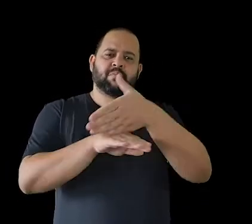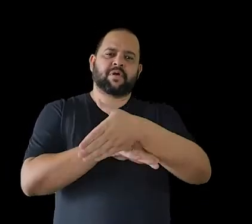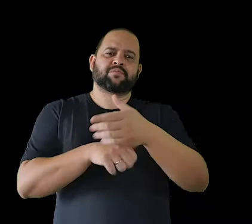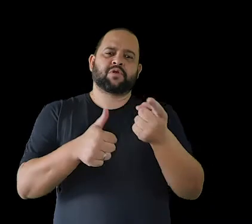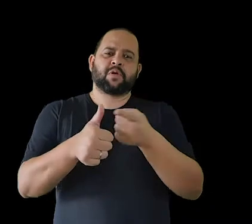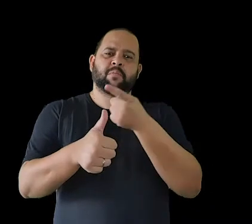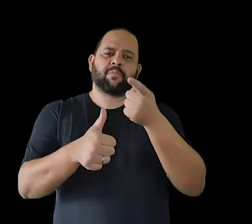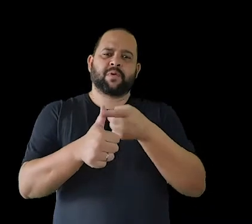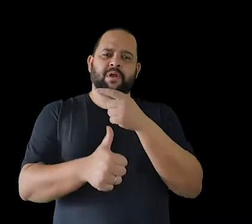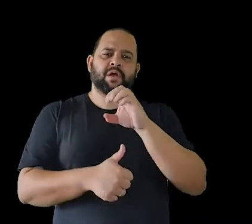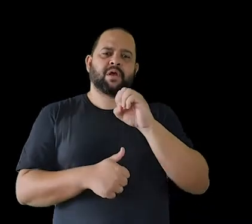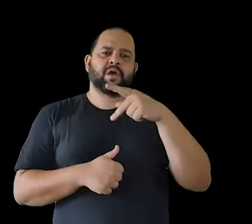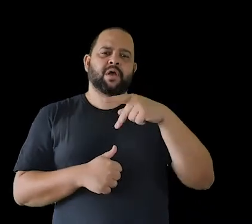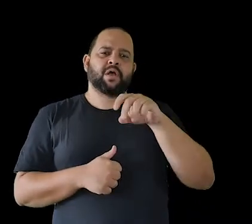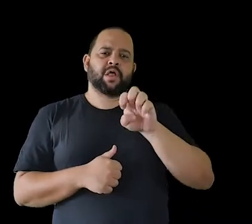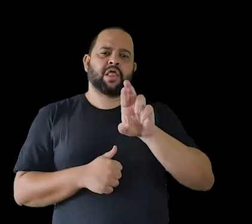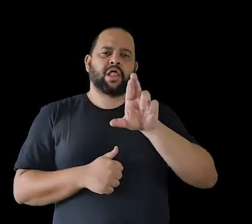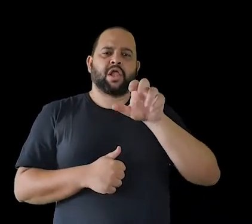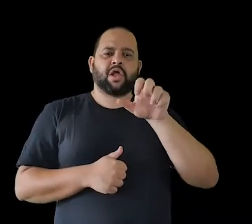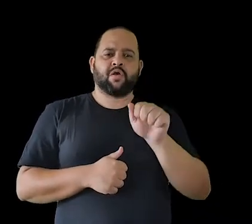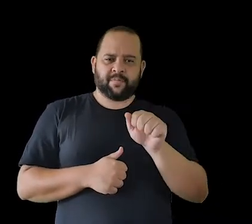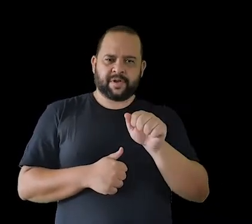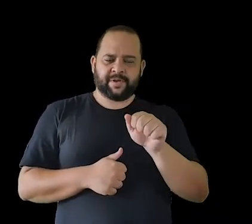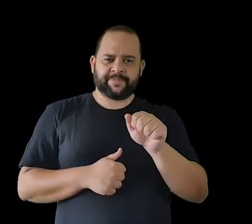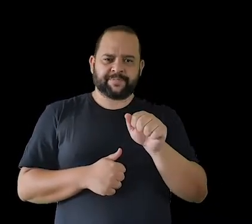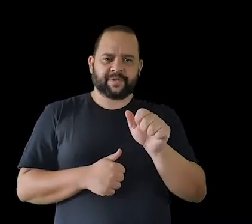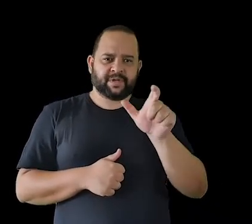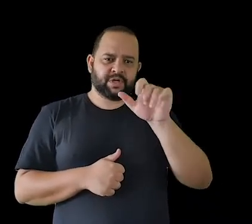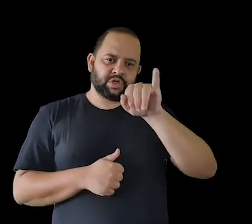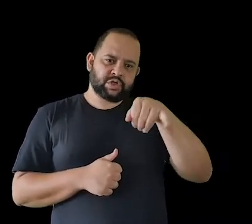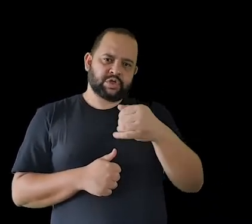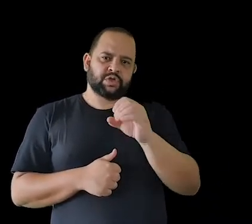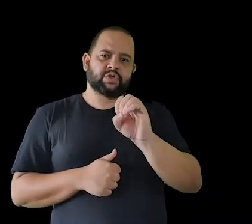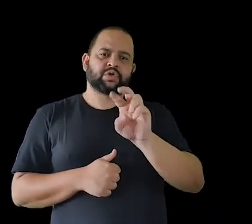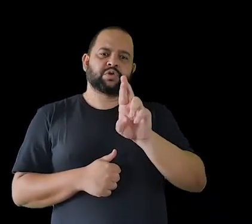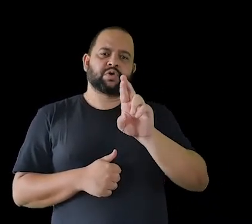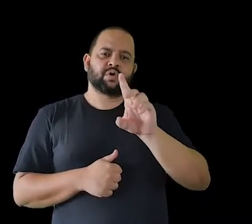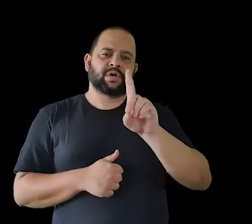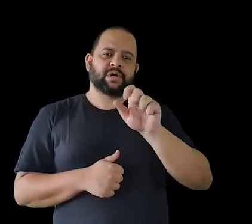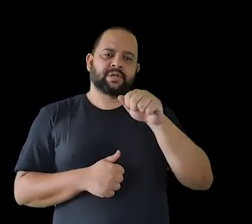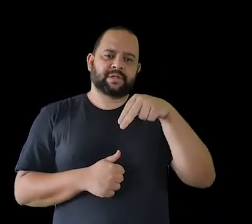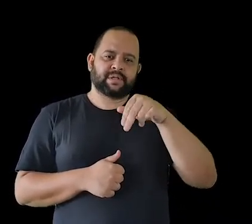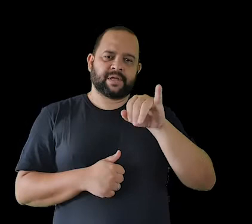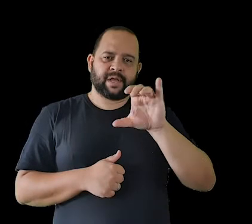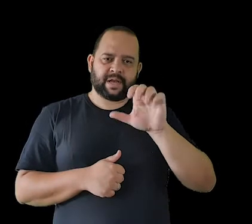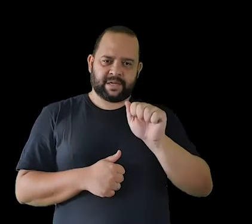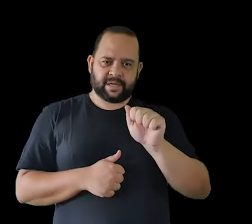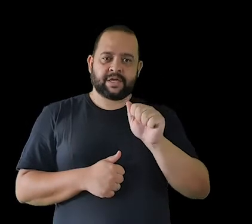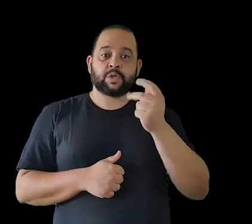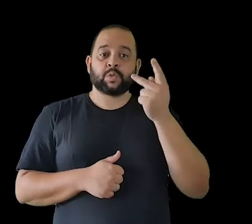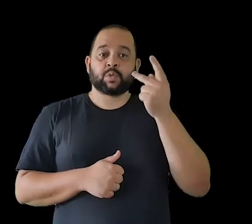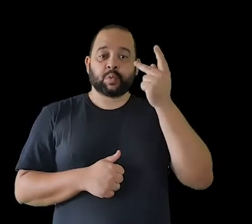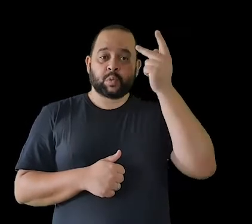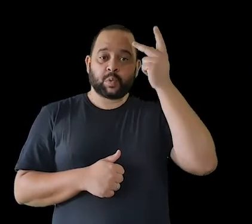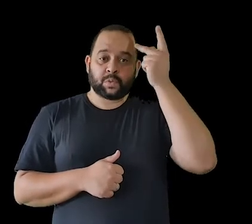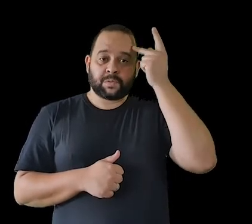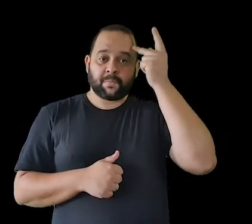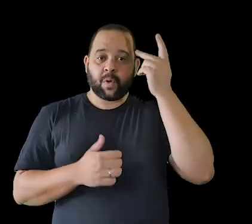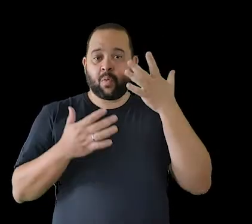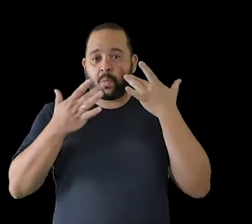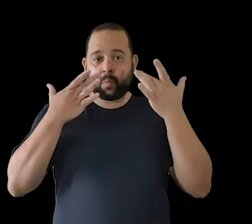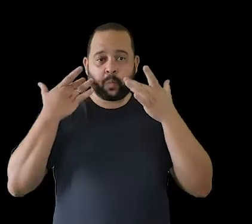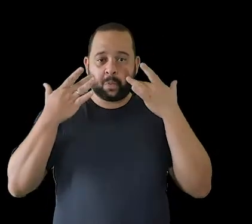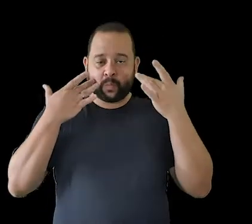ópera jordaniana, Jordânia, como a Anina, no Teatro Municipal de São Paulo. Bom, o